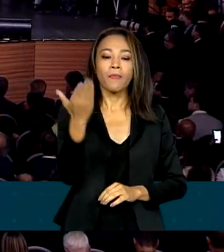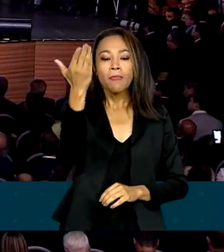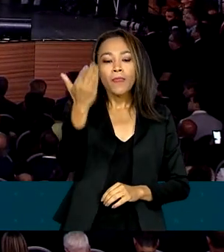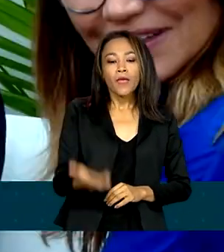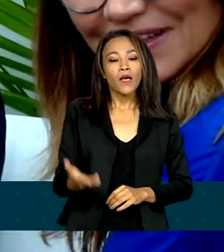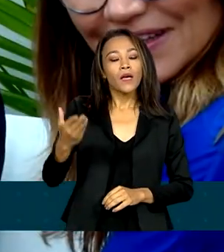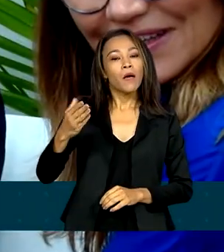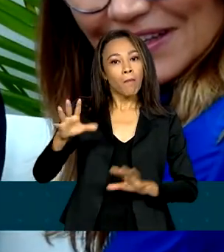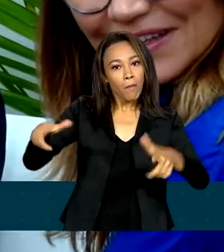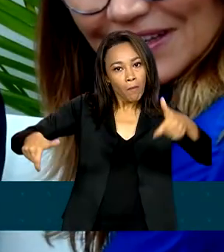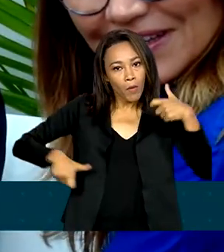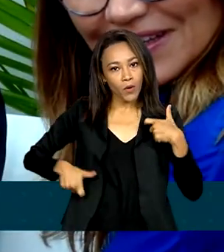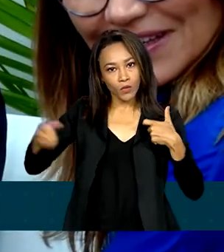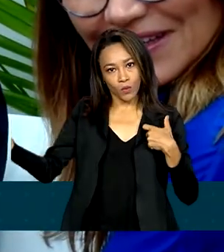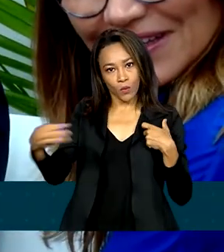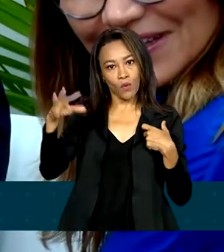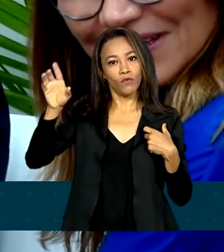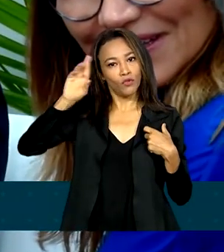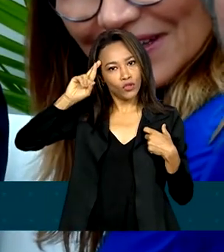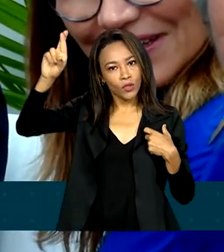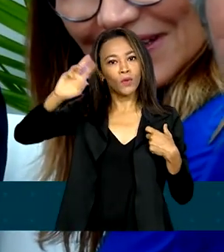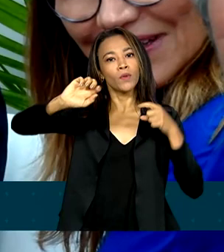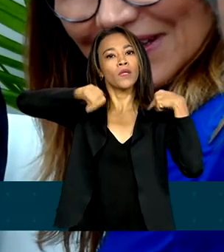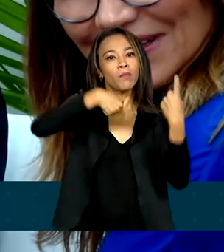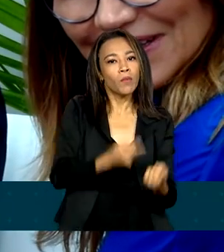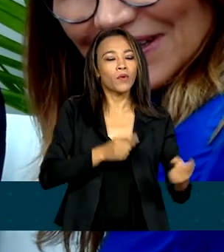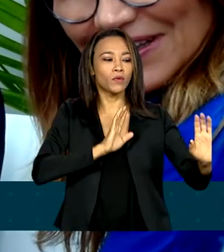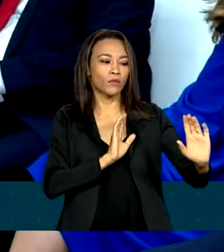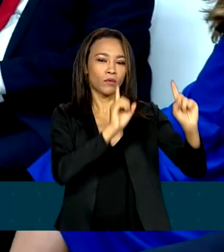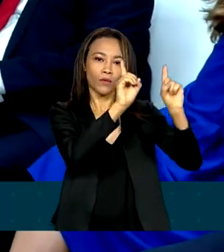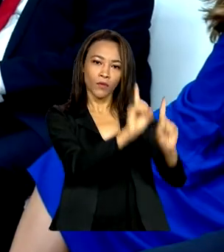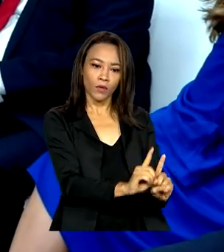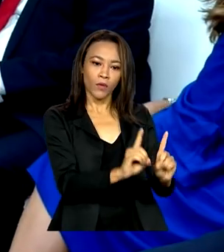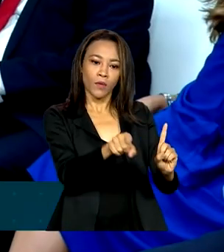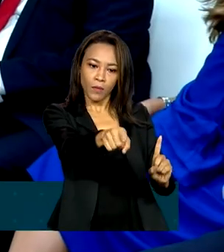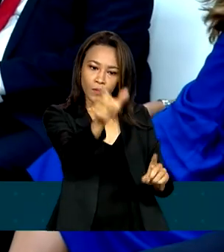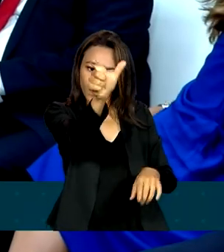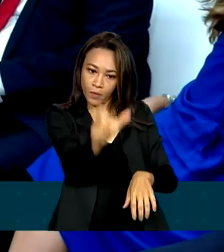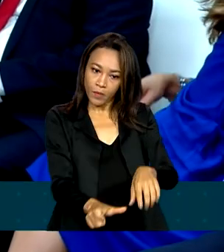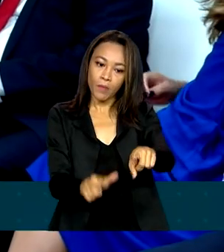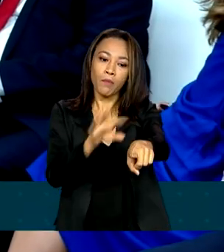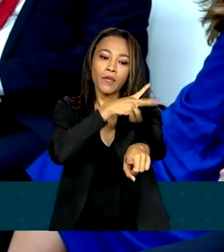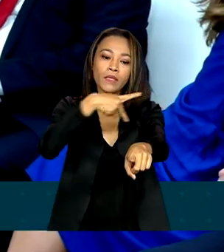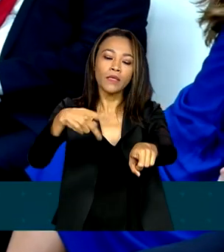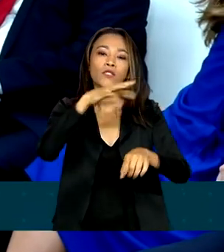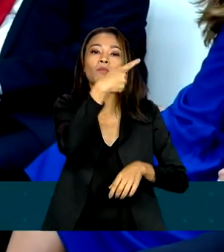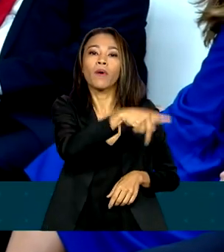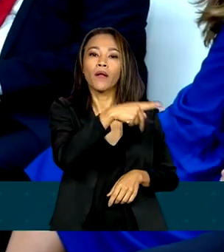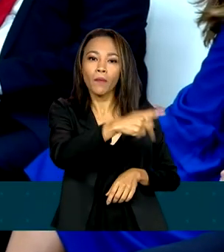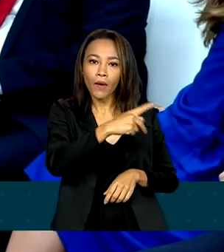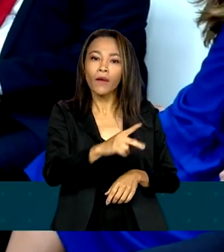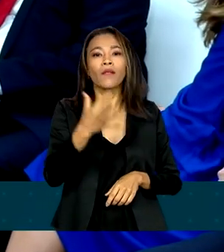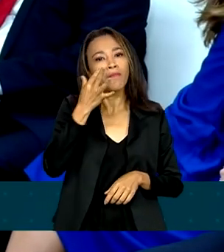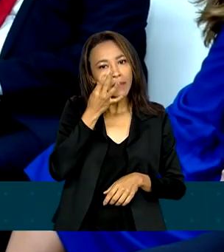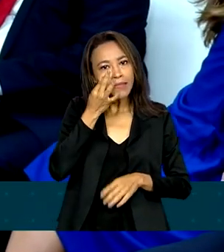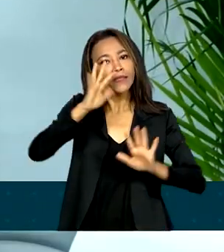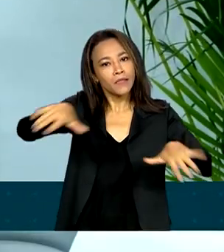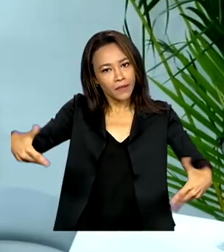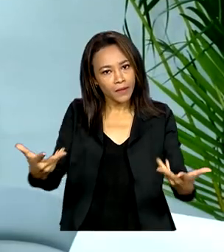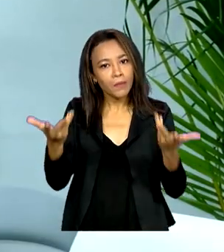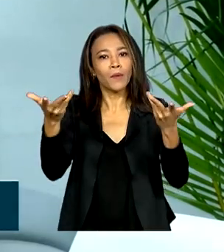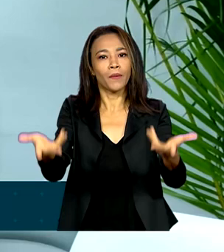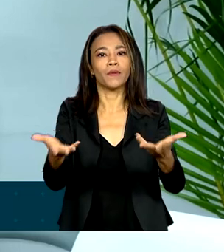de Itaipu, o presidente Lula se reuniu com o presidente do Paraguai, Mário Ábido Benítez, que também esteve presente na cerimônia.